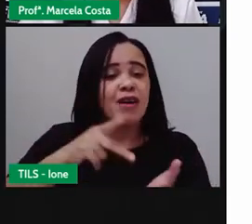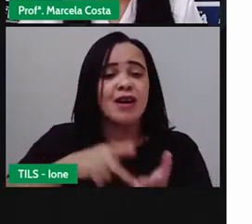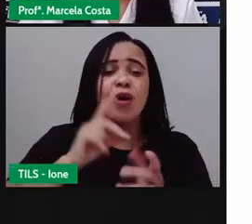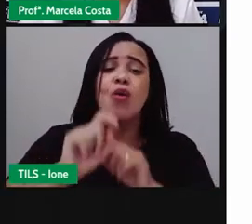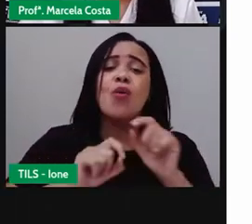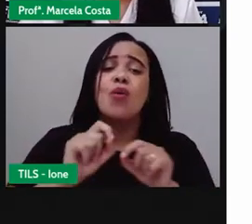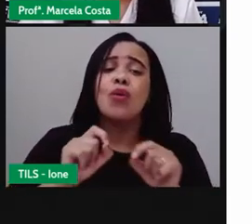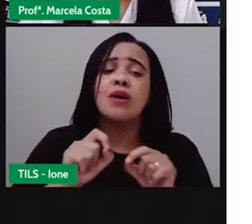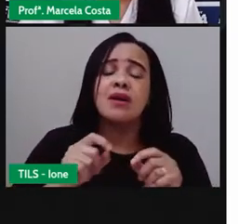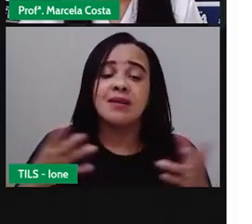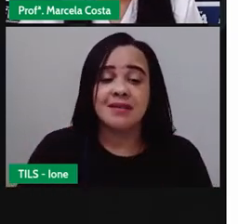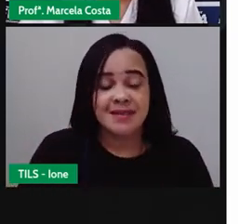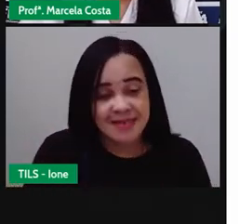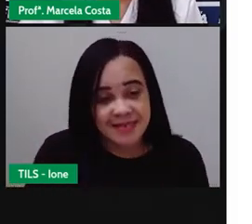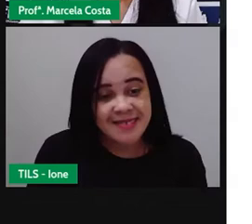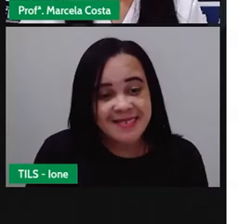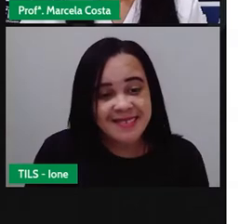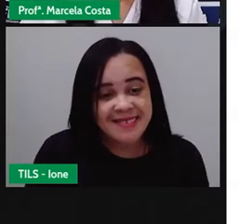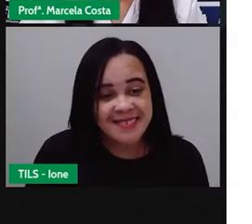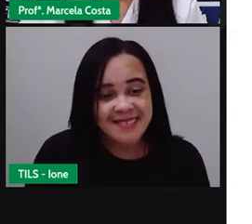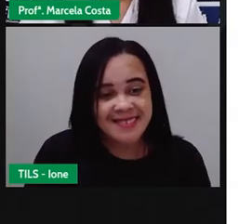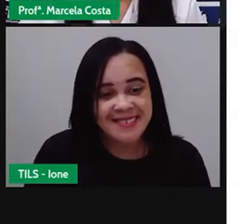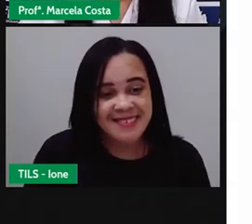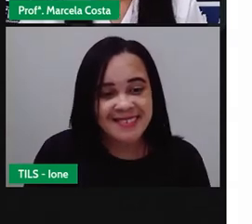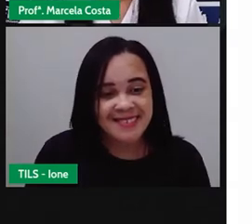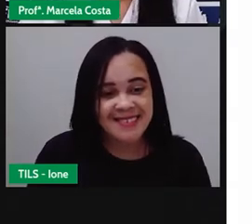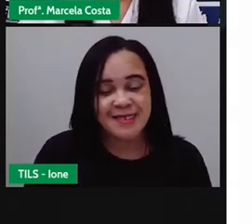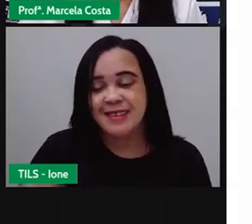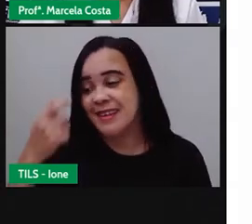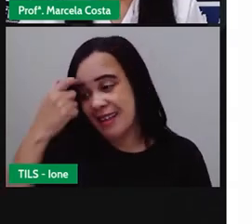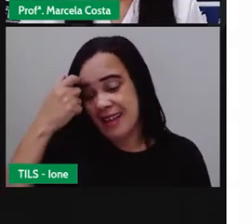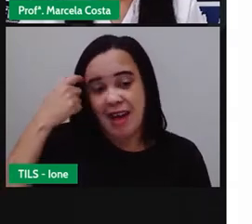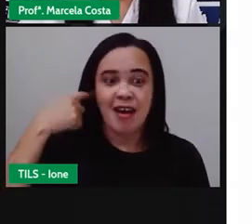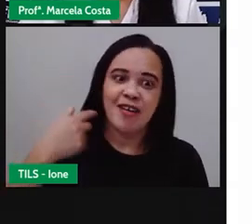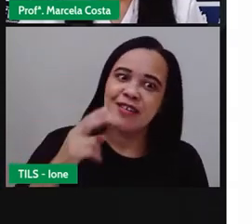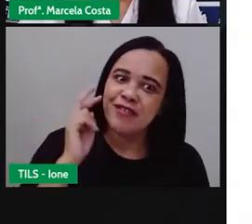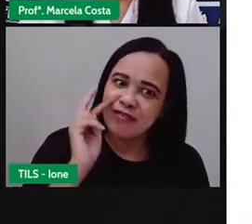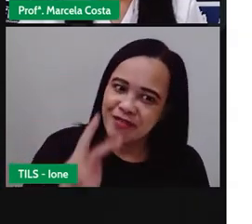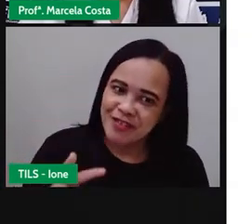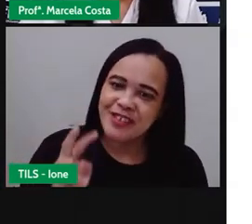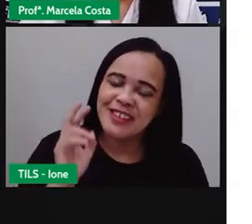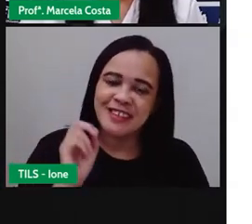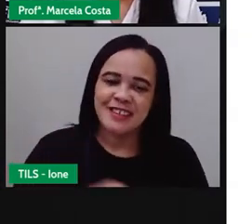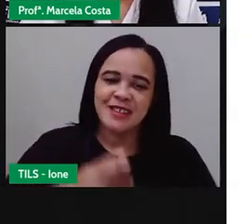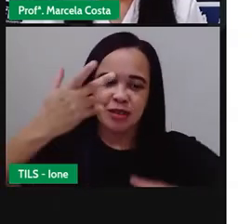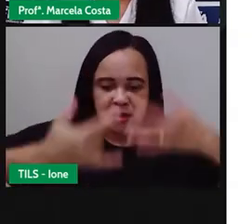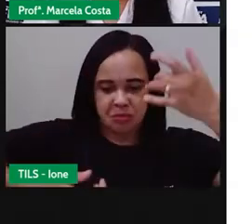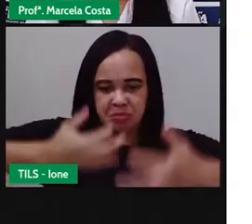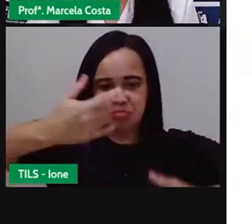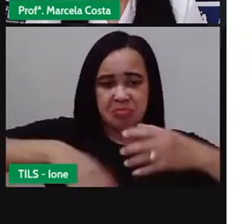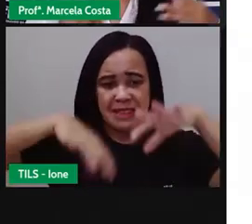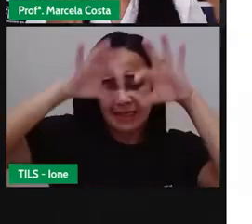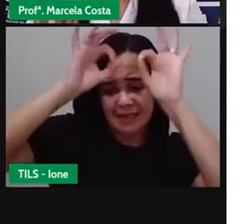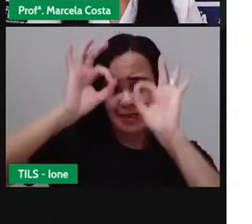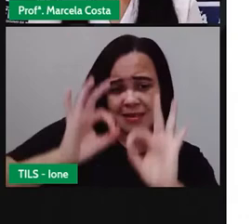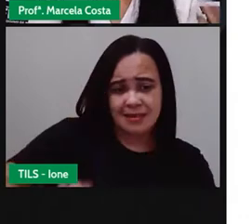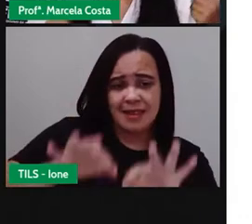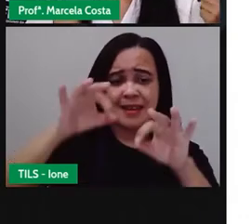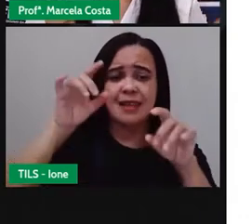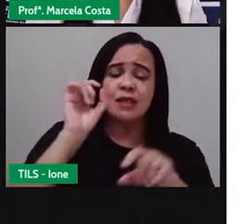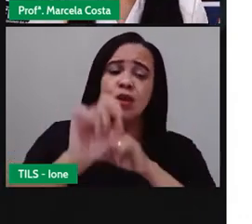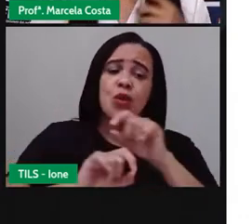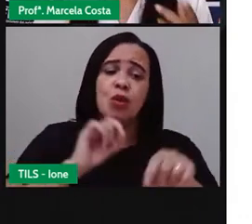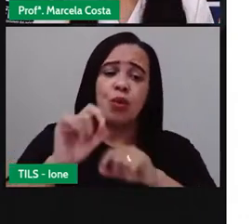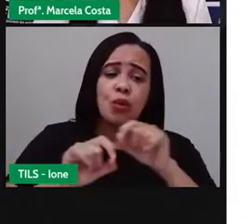A gente viu que a explicação certa era que a